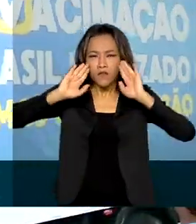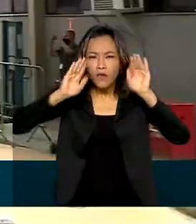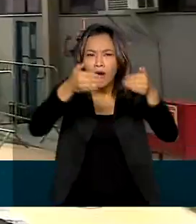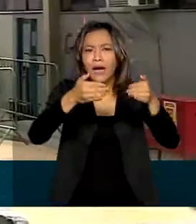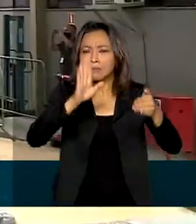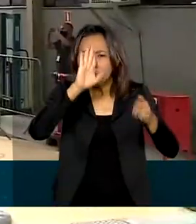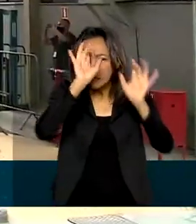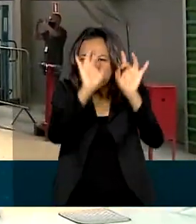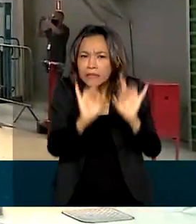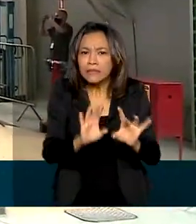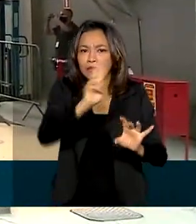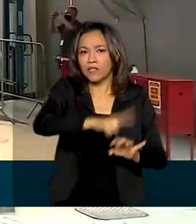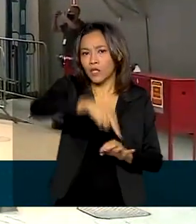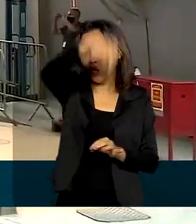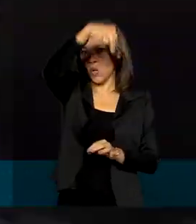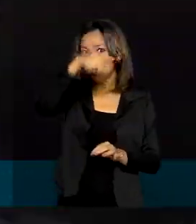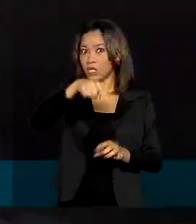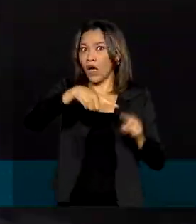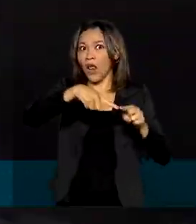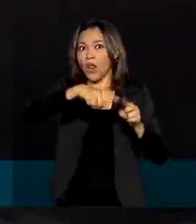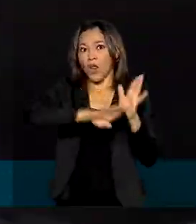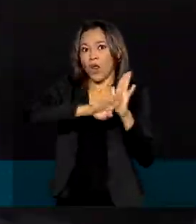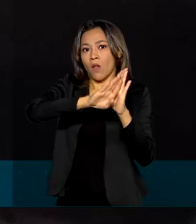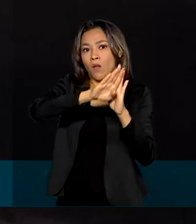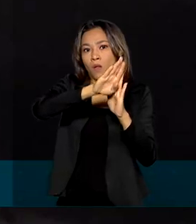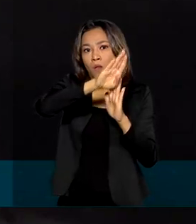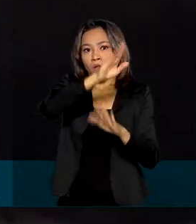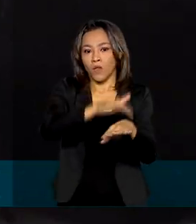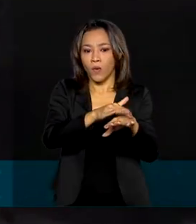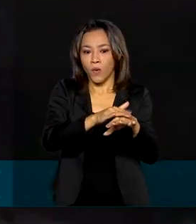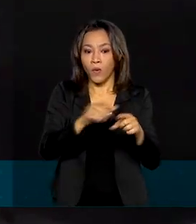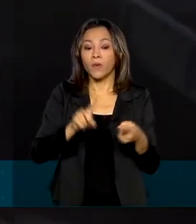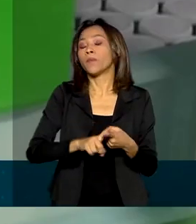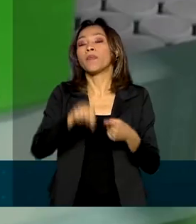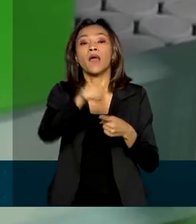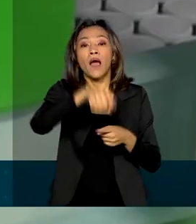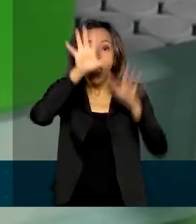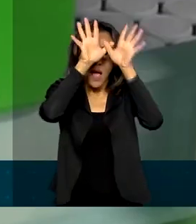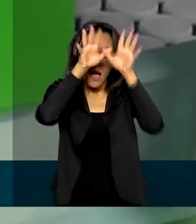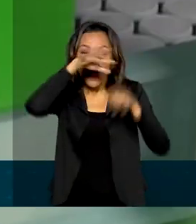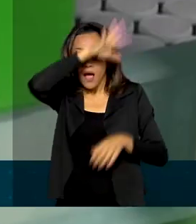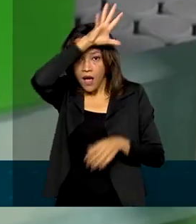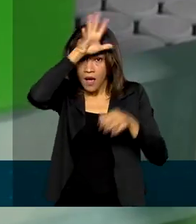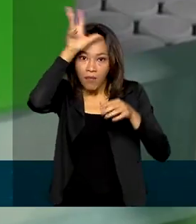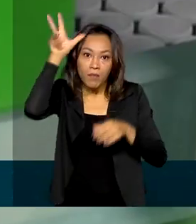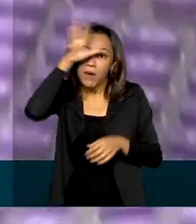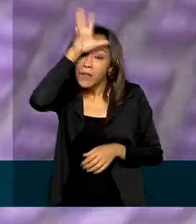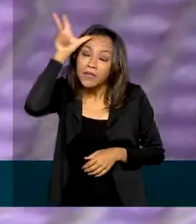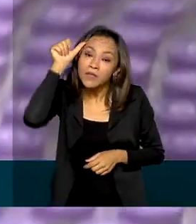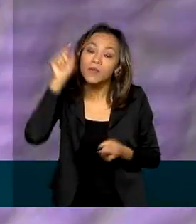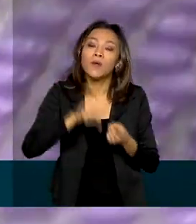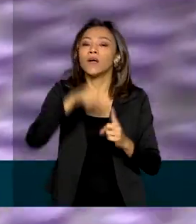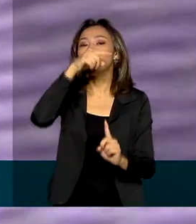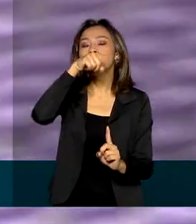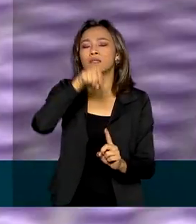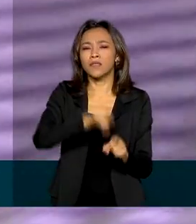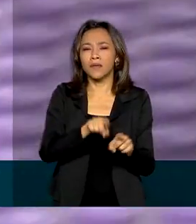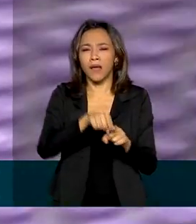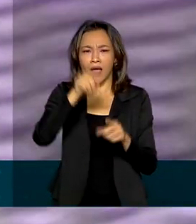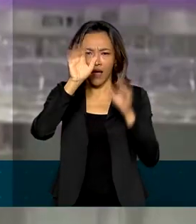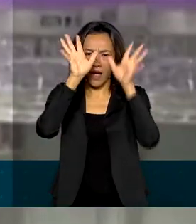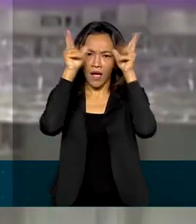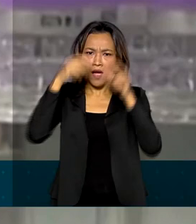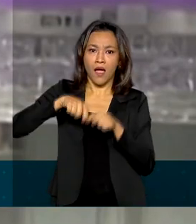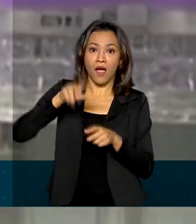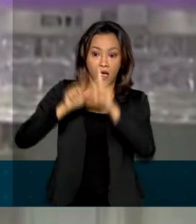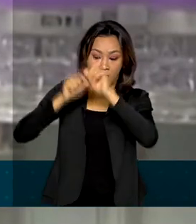norte, que sofre picos da doença, Amazonas, Pará e Acre vão receber doses extras, que equivalem a 5%